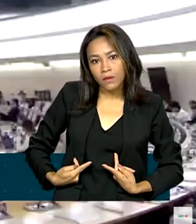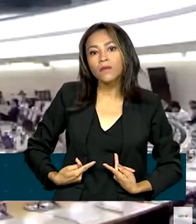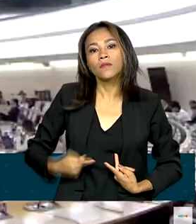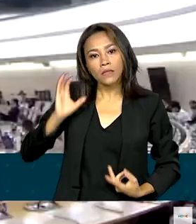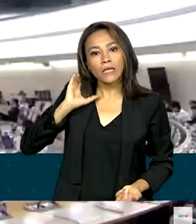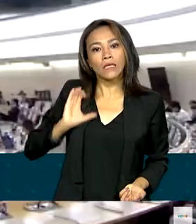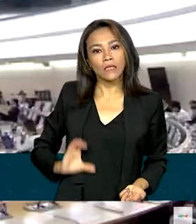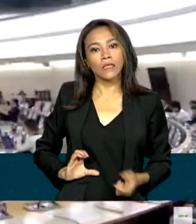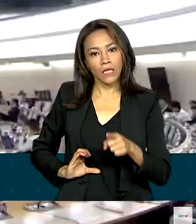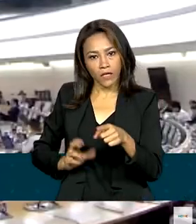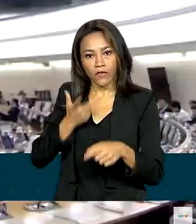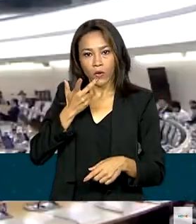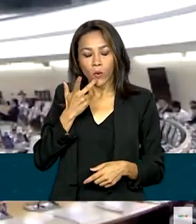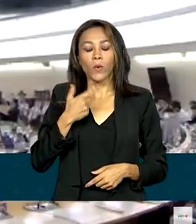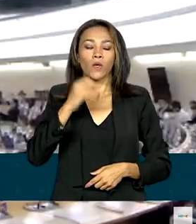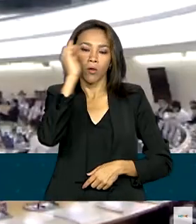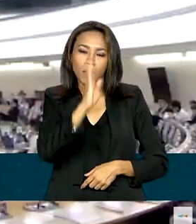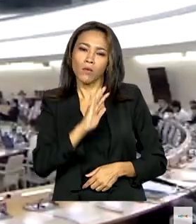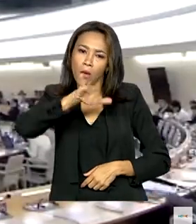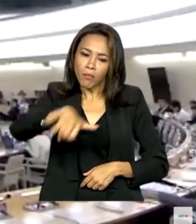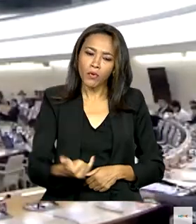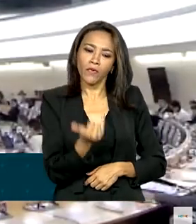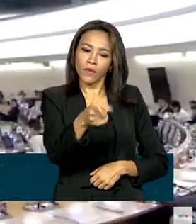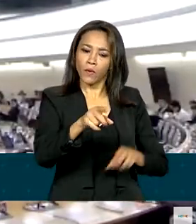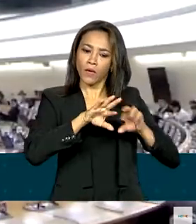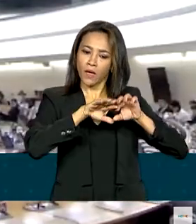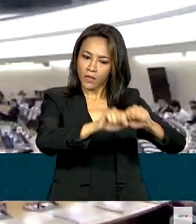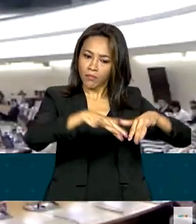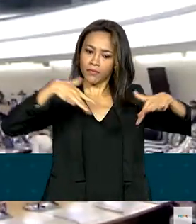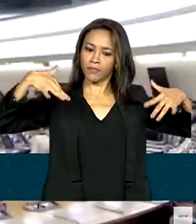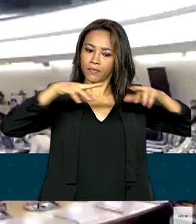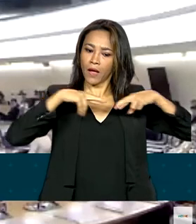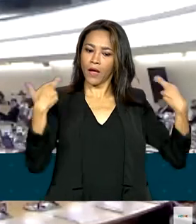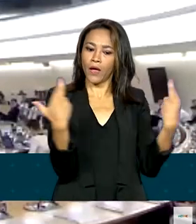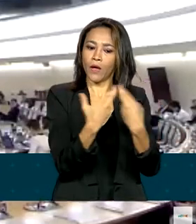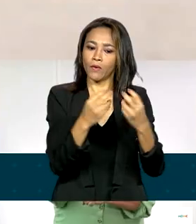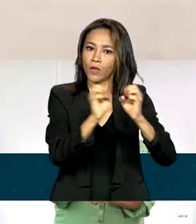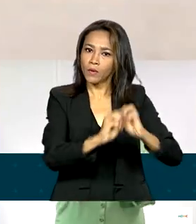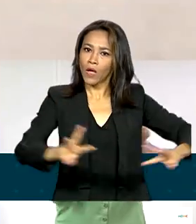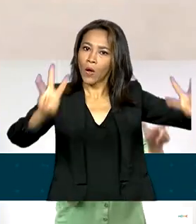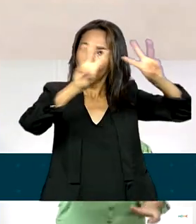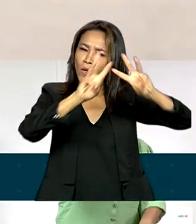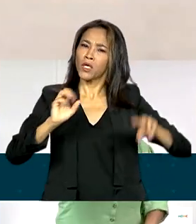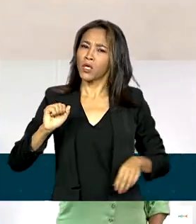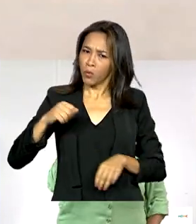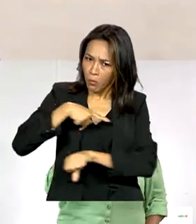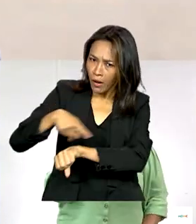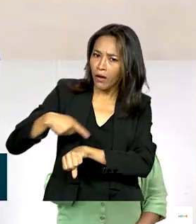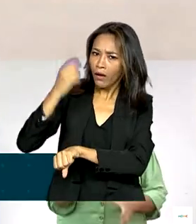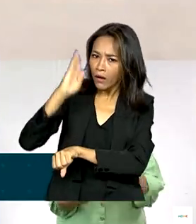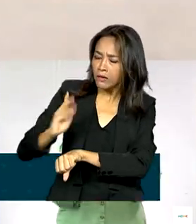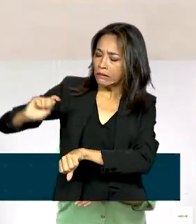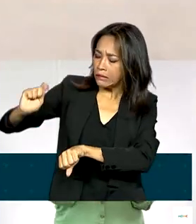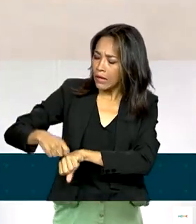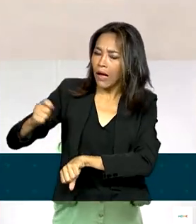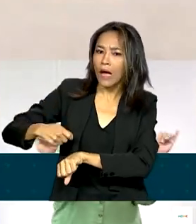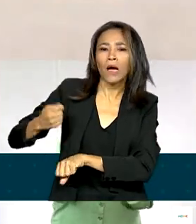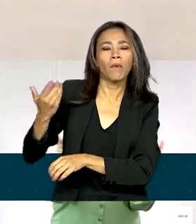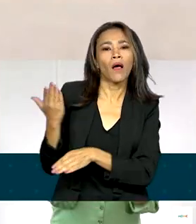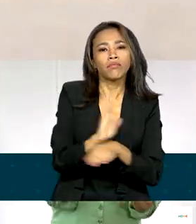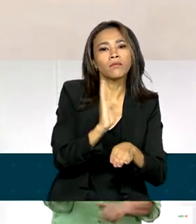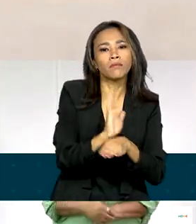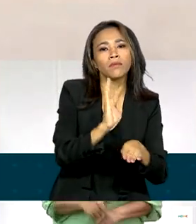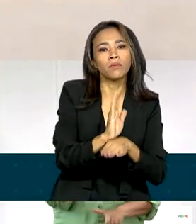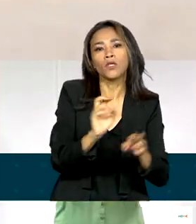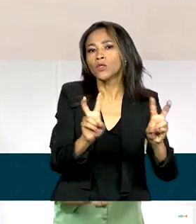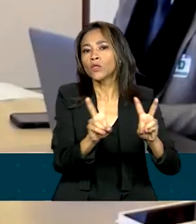aproveitou a participação no Conselho da ONU para mostrar que o país é capaz de contribuir para a promoção e a proteção